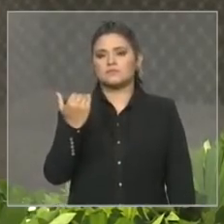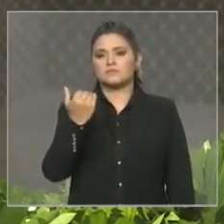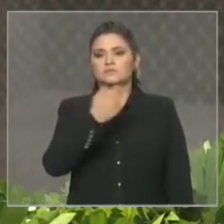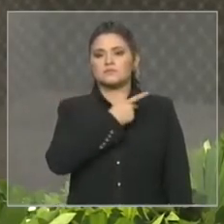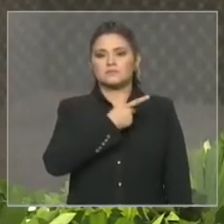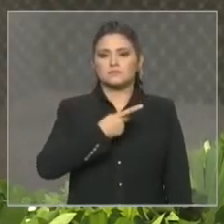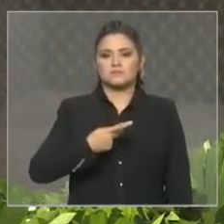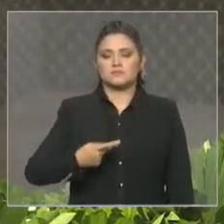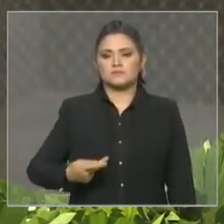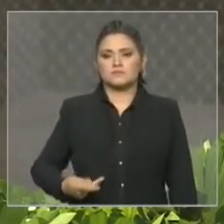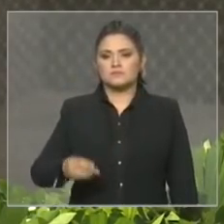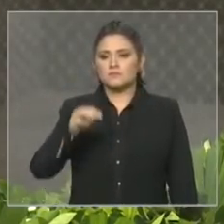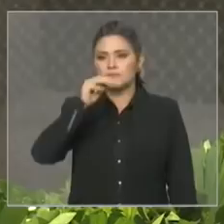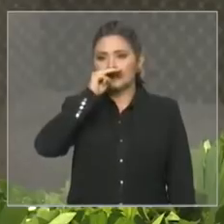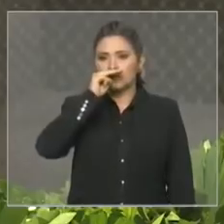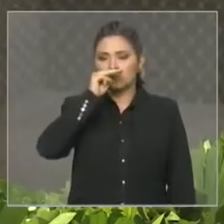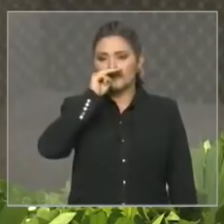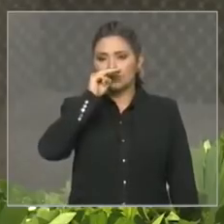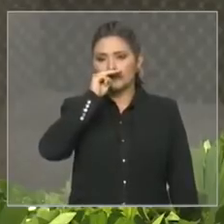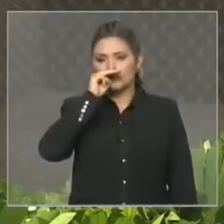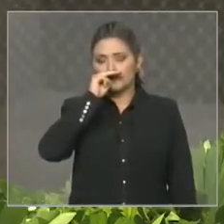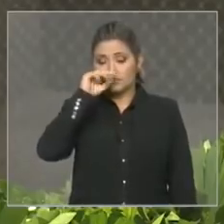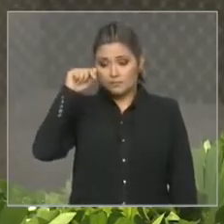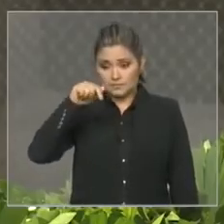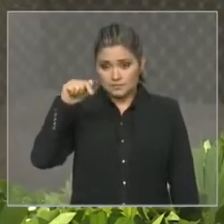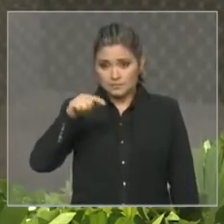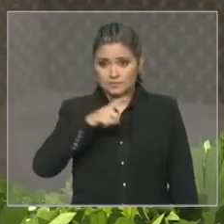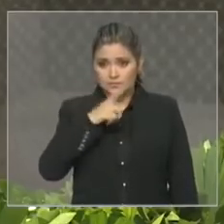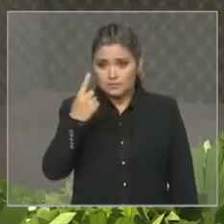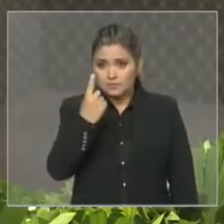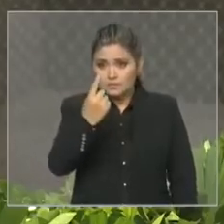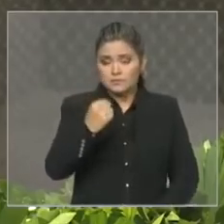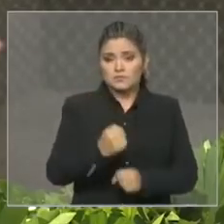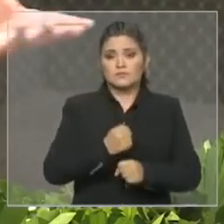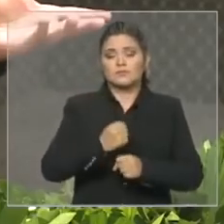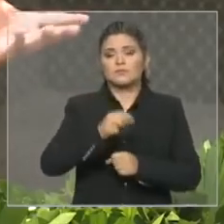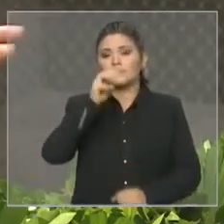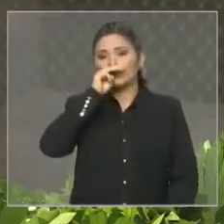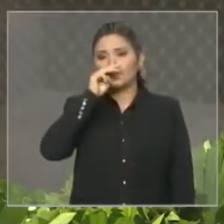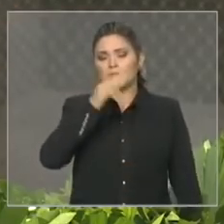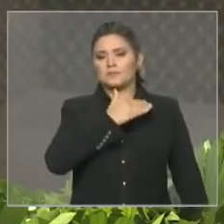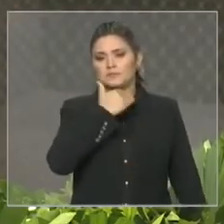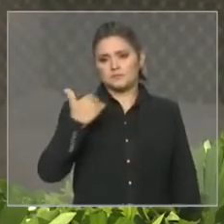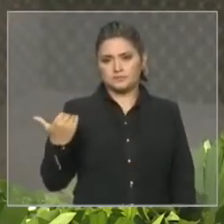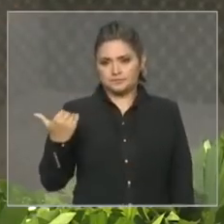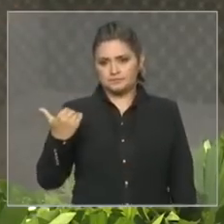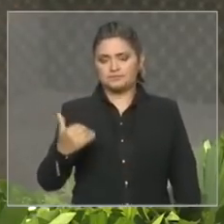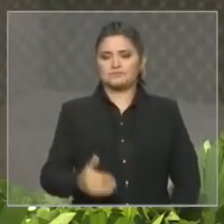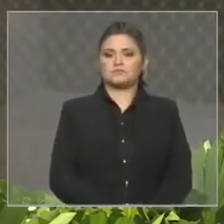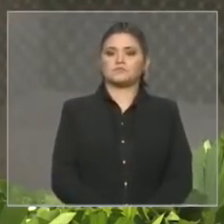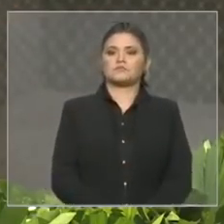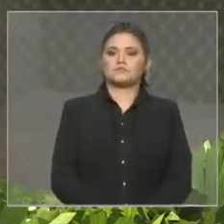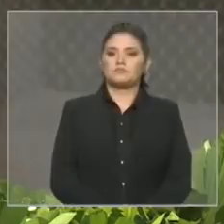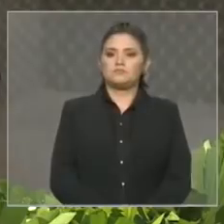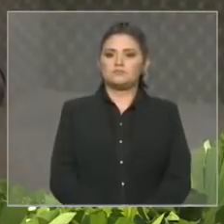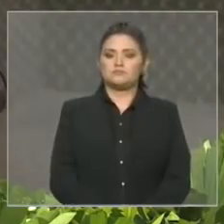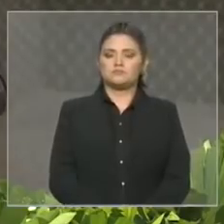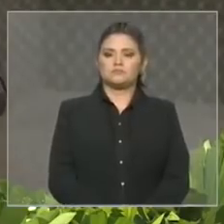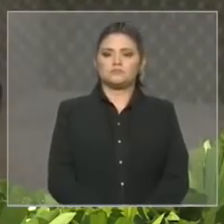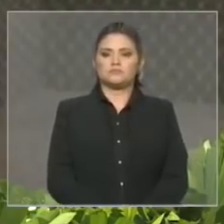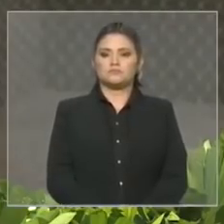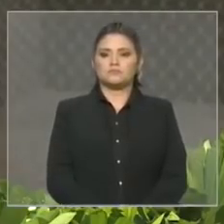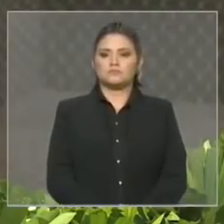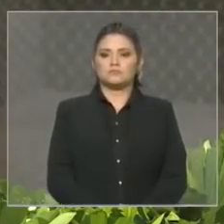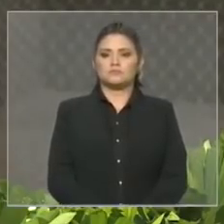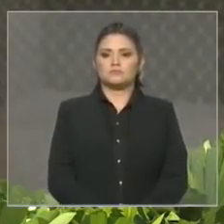Legislativa. Hoje faz um ano da sua morte. E não fosse esse evento, que faz parte da existência humana,